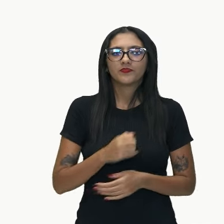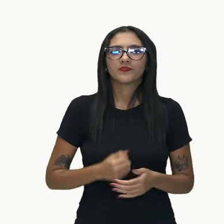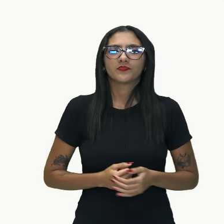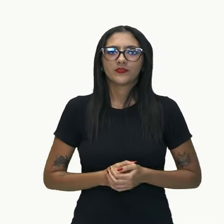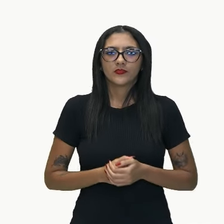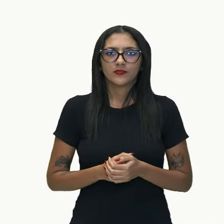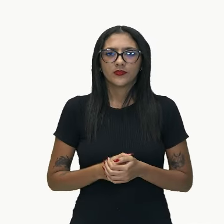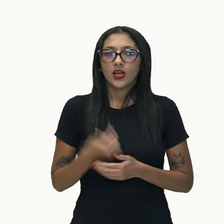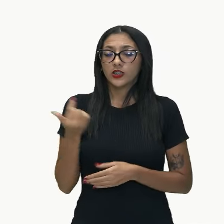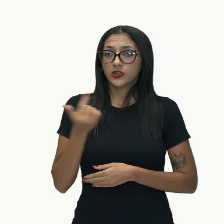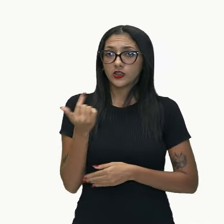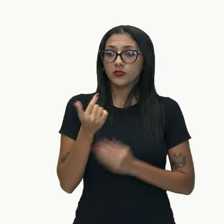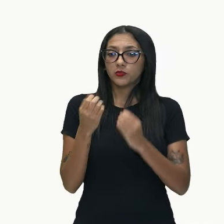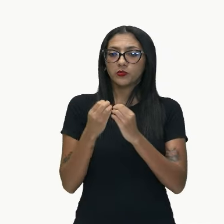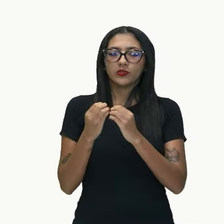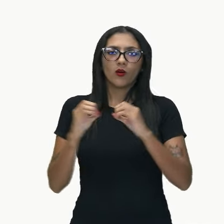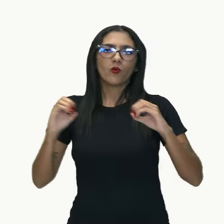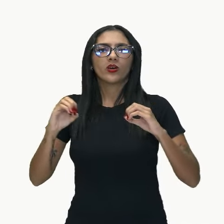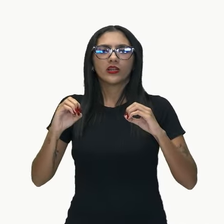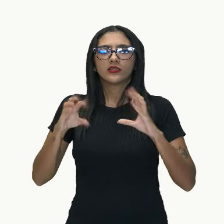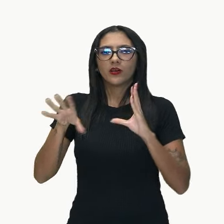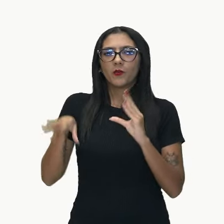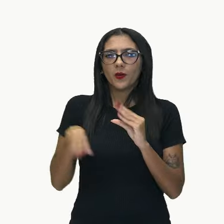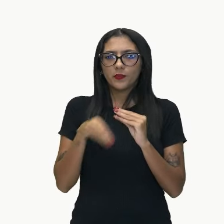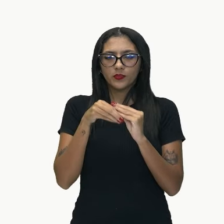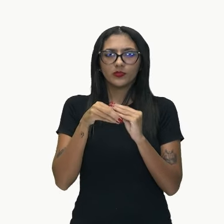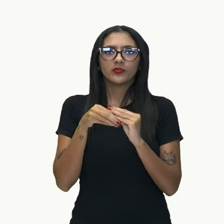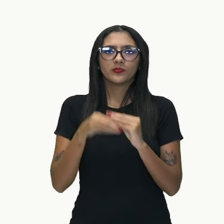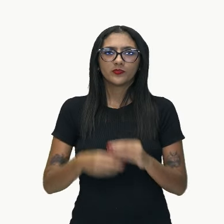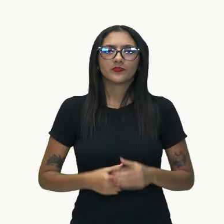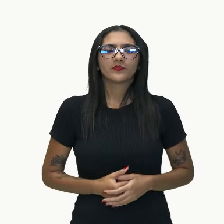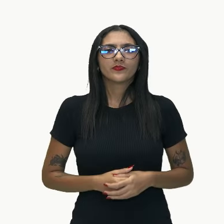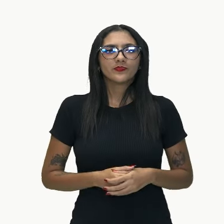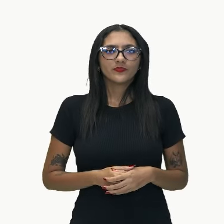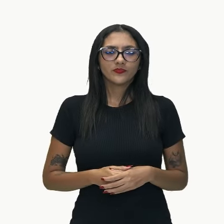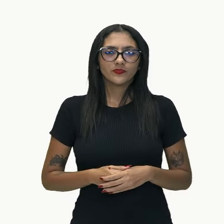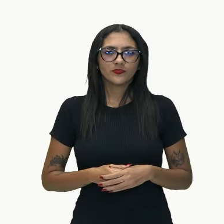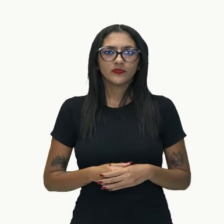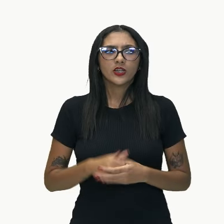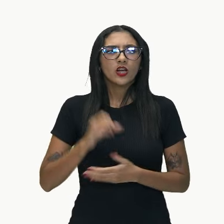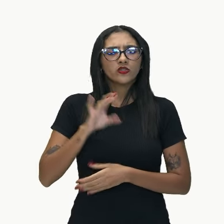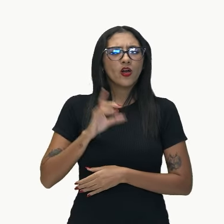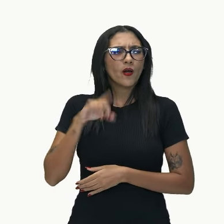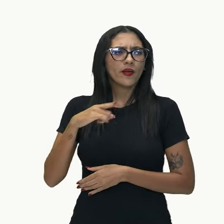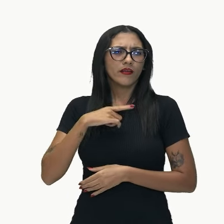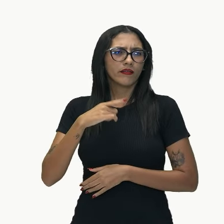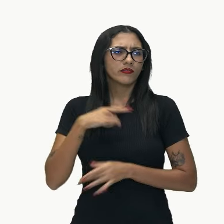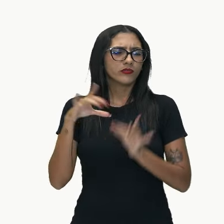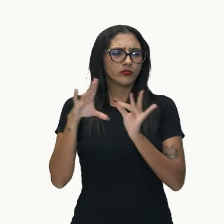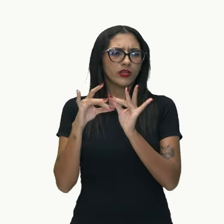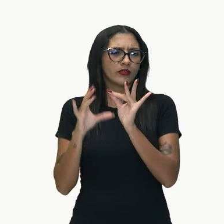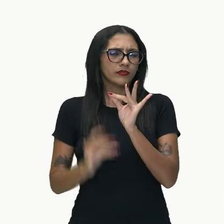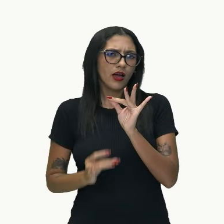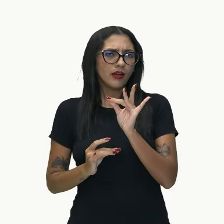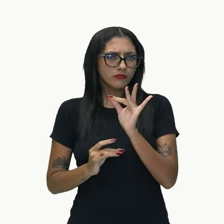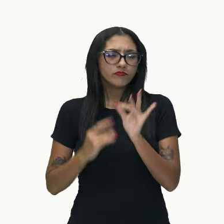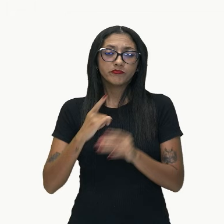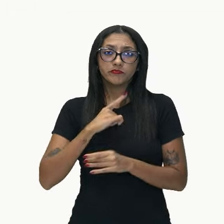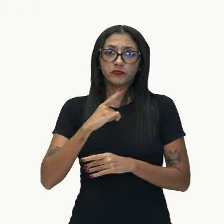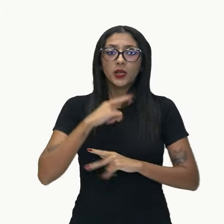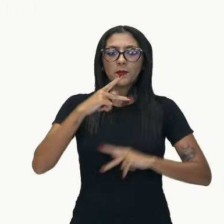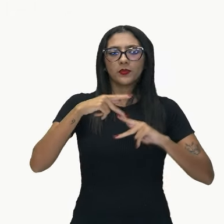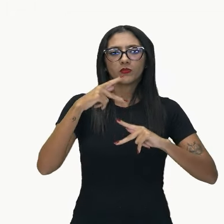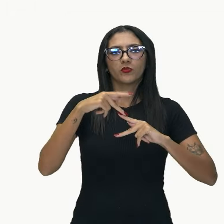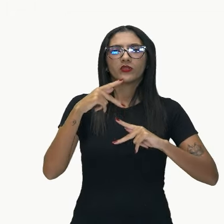é objetiva e indireta, tá bom? É apenas isso que muda, a existência da preposição